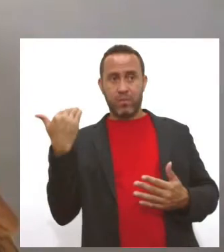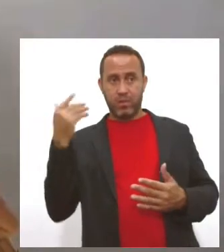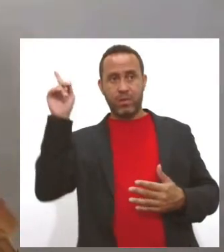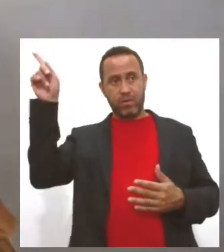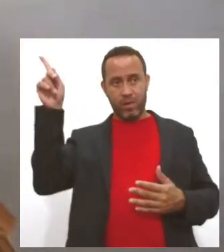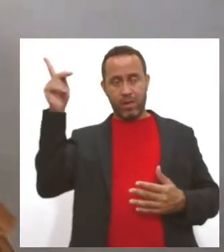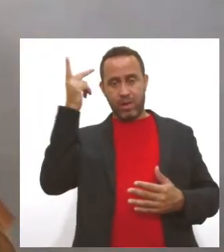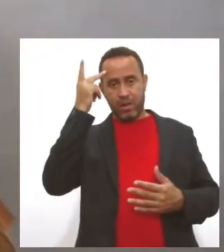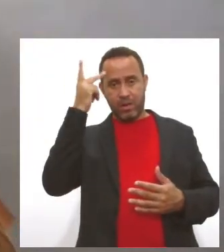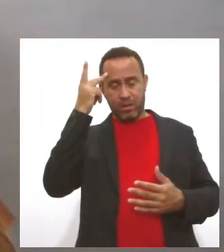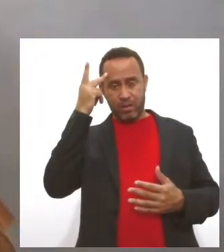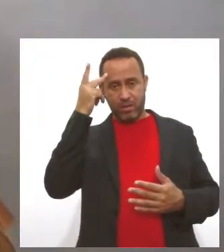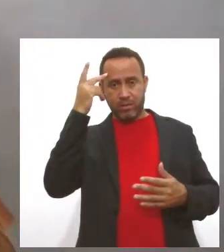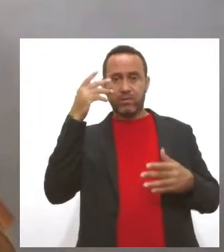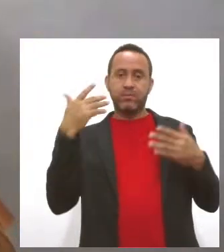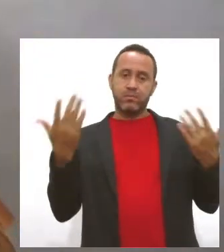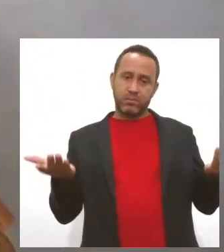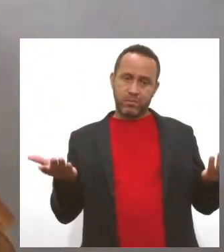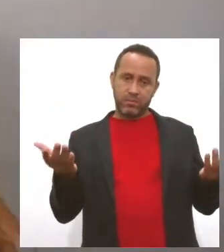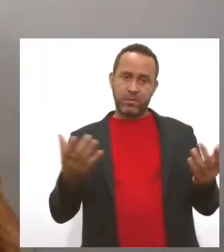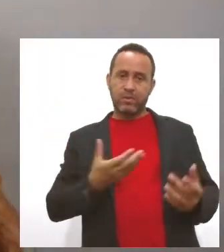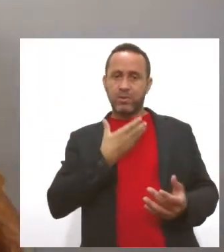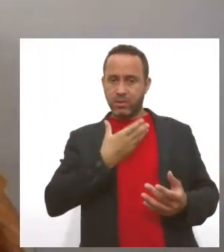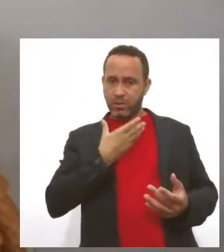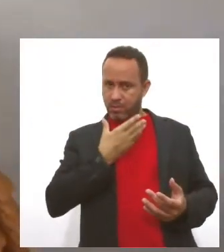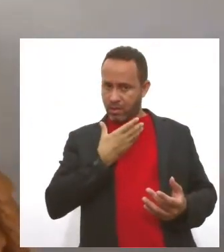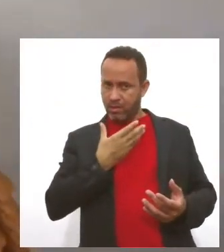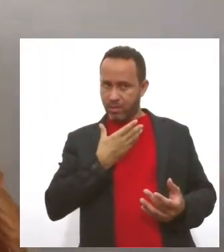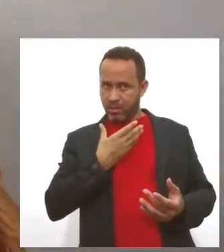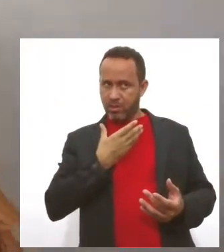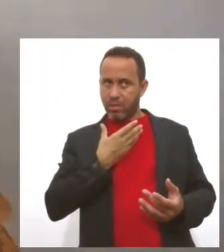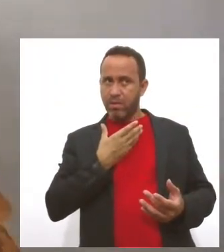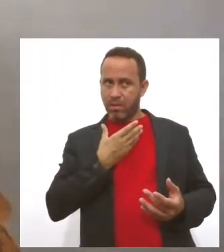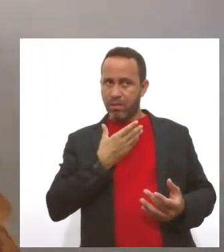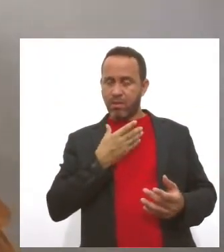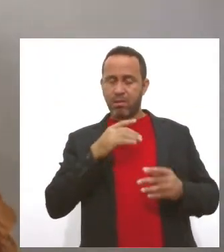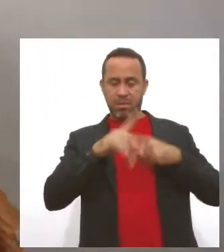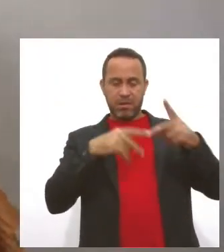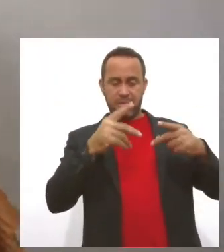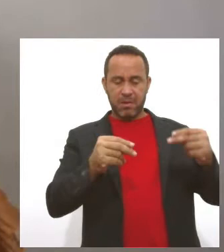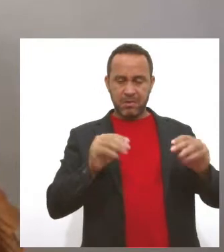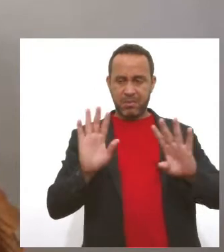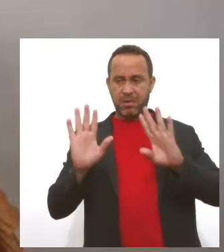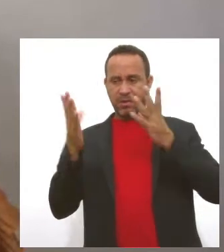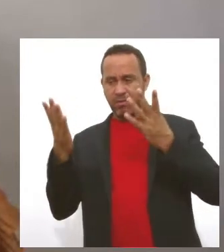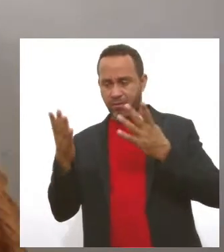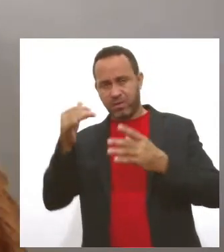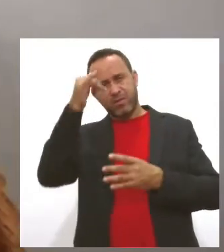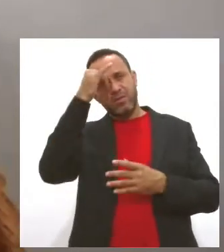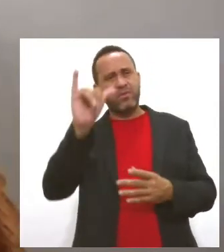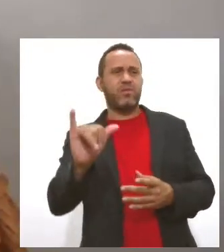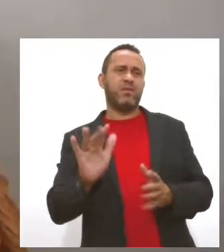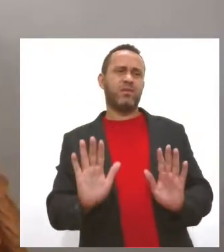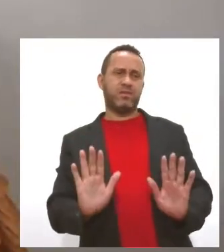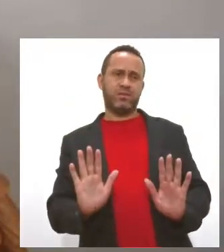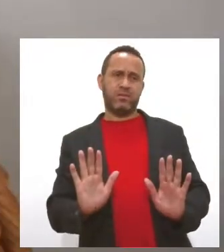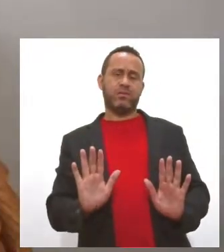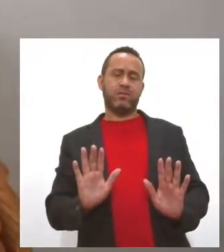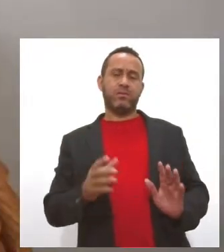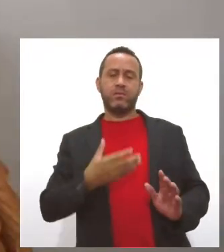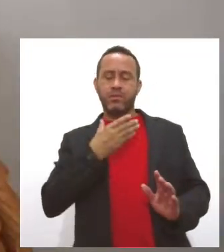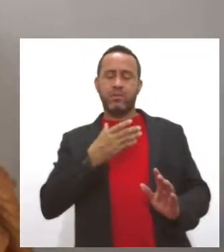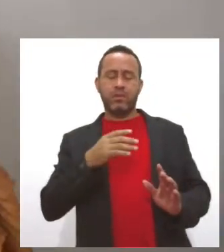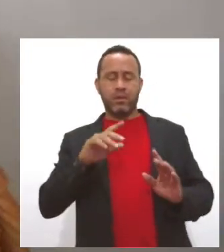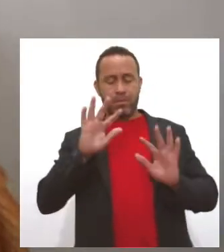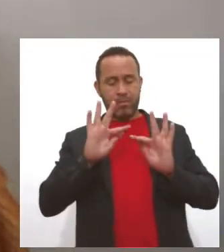pouco. Então, não faça o seu Natal ser um Natal triste por causa de presentes, por causa de festa, por causa de nada disso. Faça o seu Natal, o seu Natal, realmente,